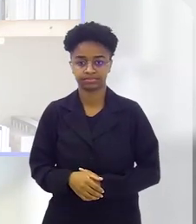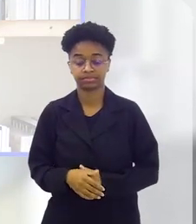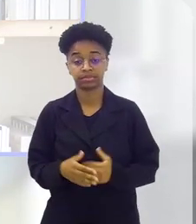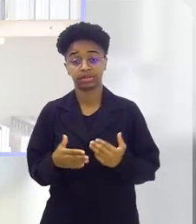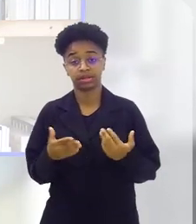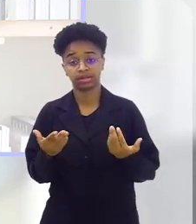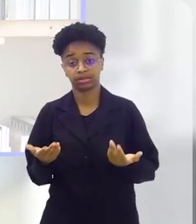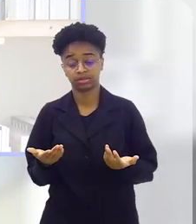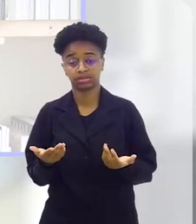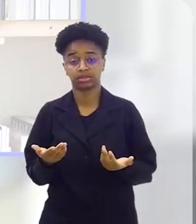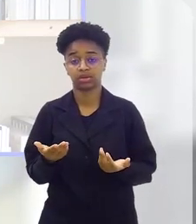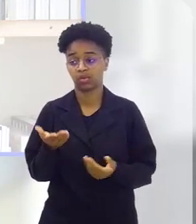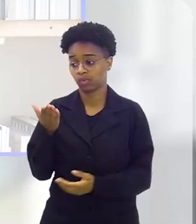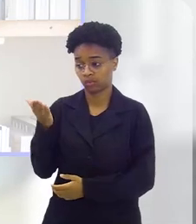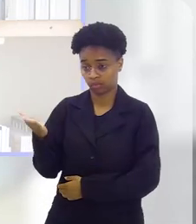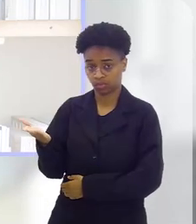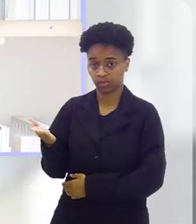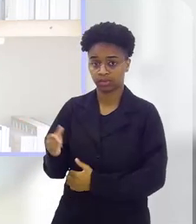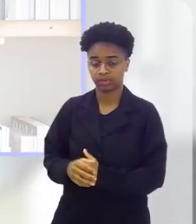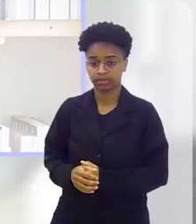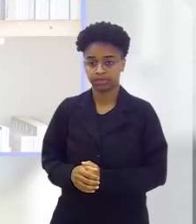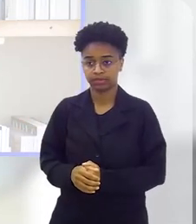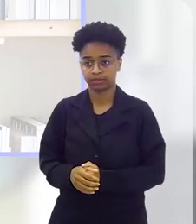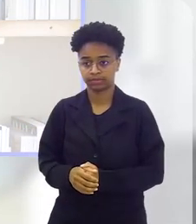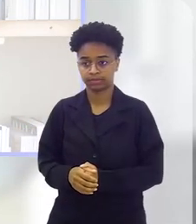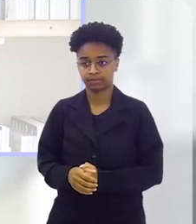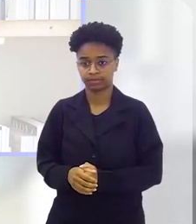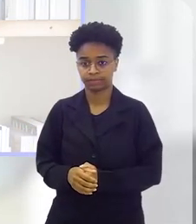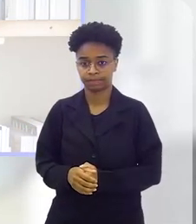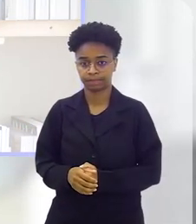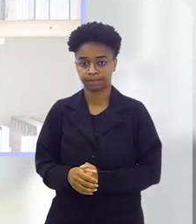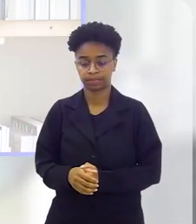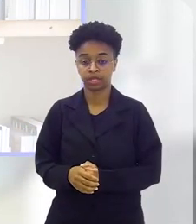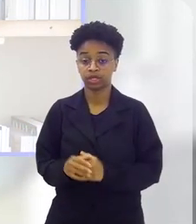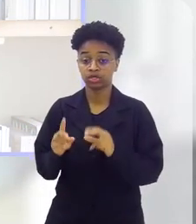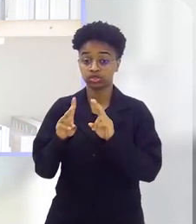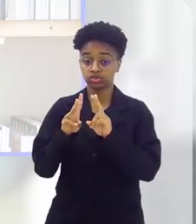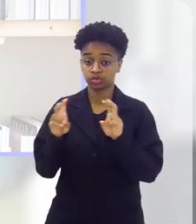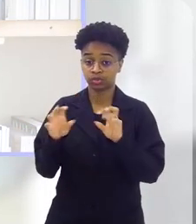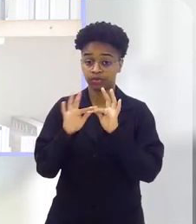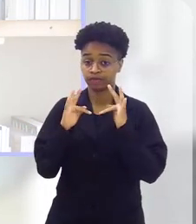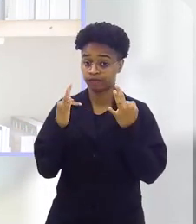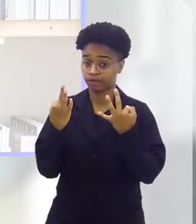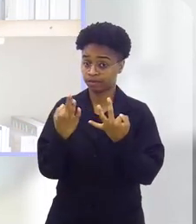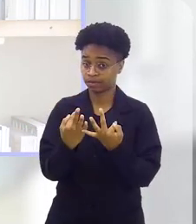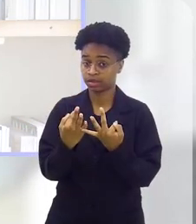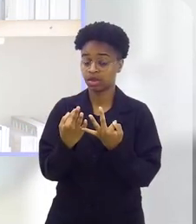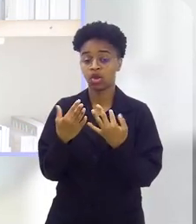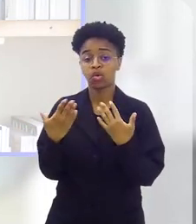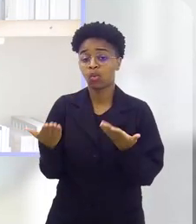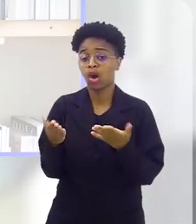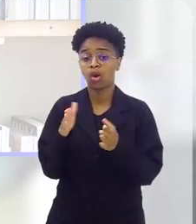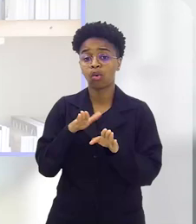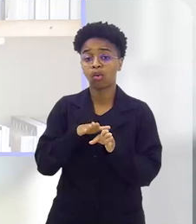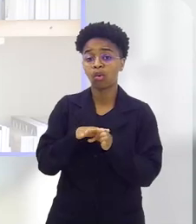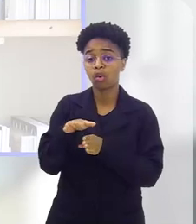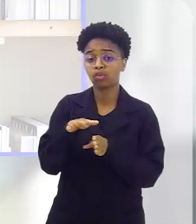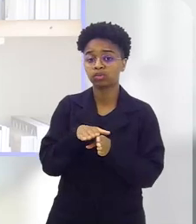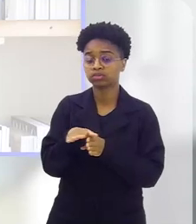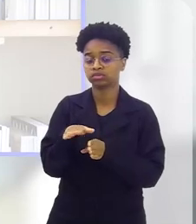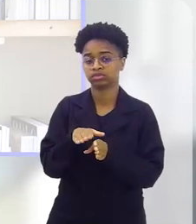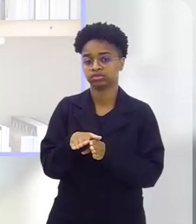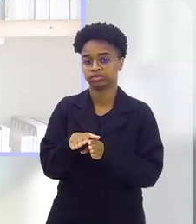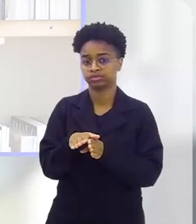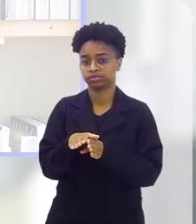como a gente gostaria, né? Doutora, nesse caso, em relação aos pais, qual o conselho que